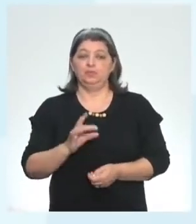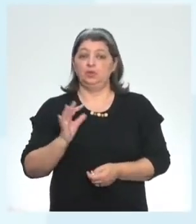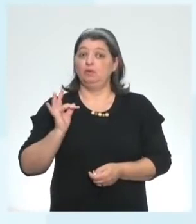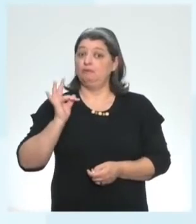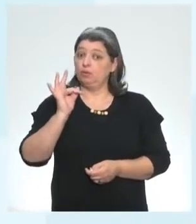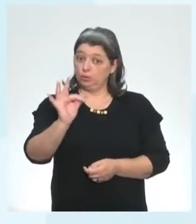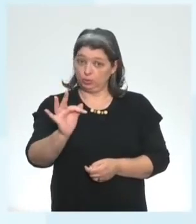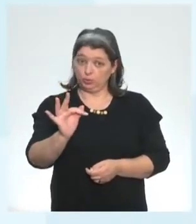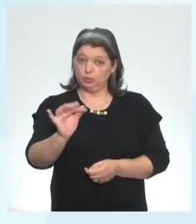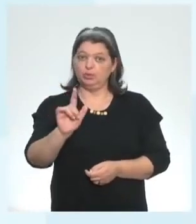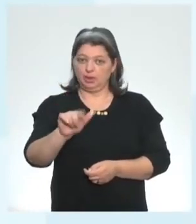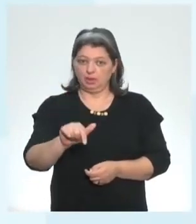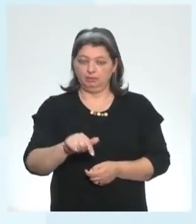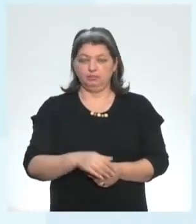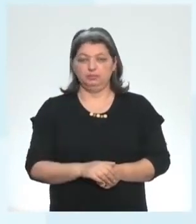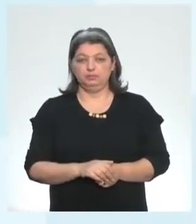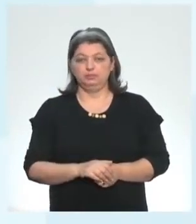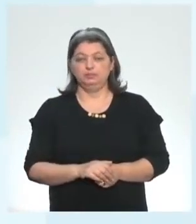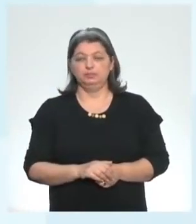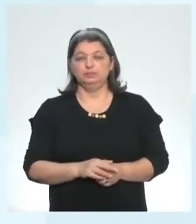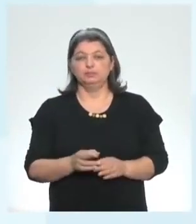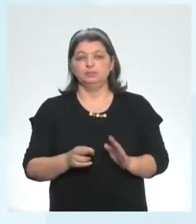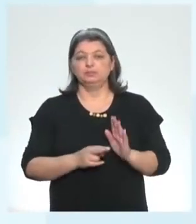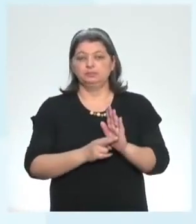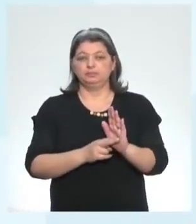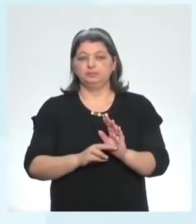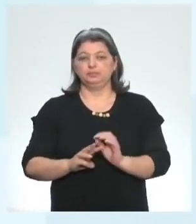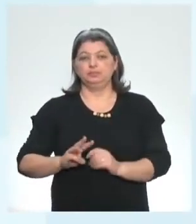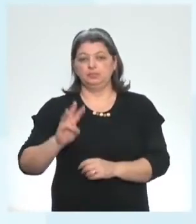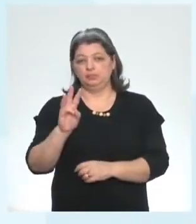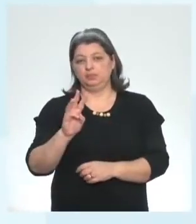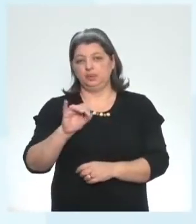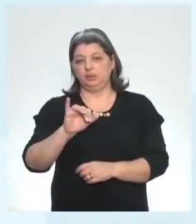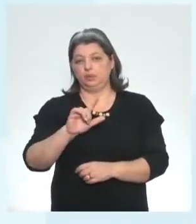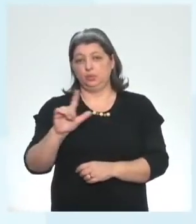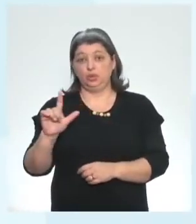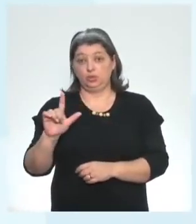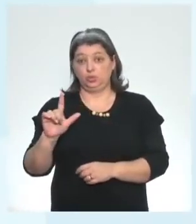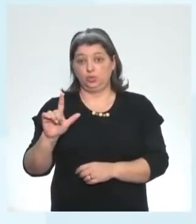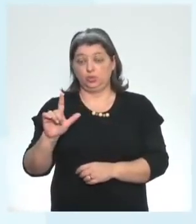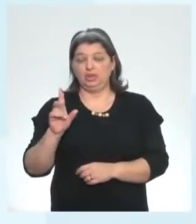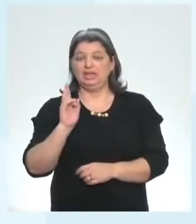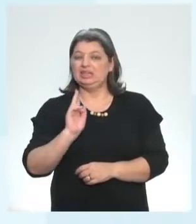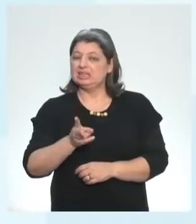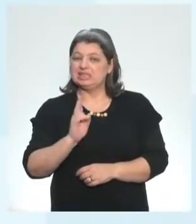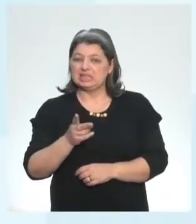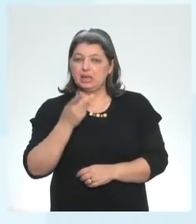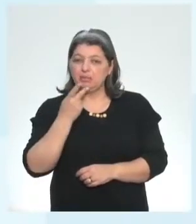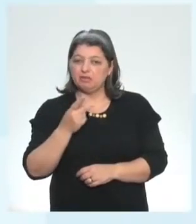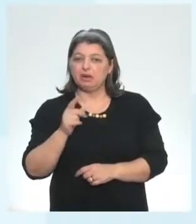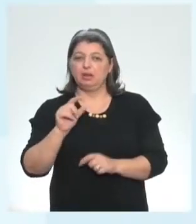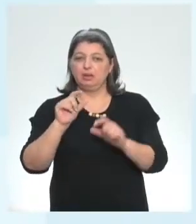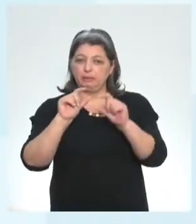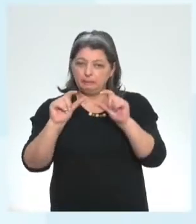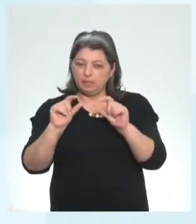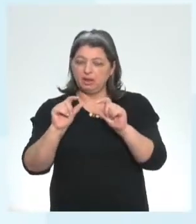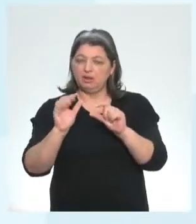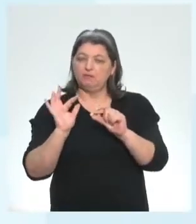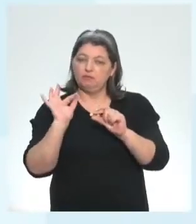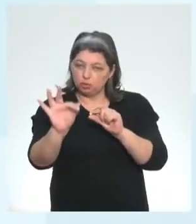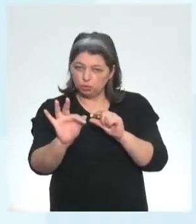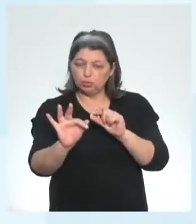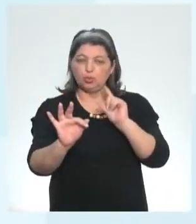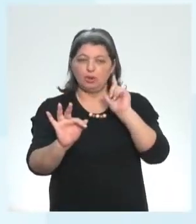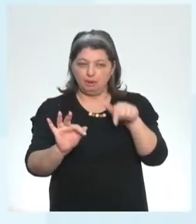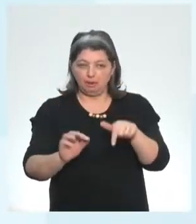futuro aqui no nosso caso tá representado por will ok então toda vez que eu quiser falar do futuro em english eu coloco esse will